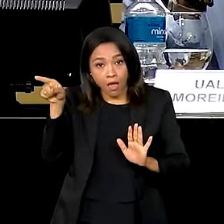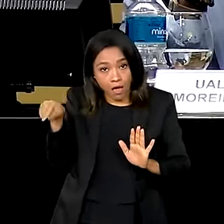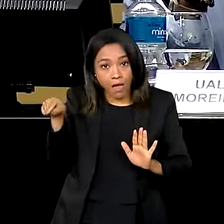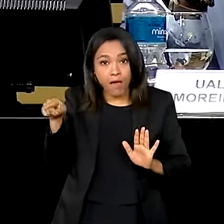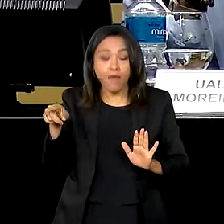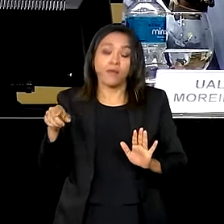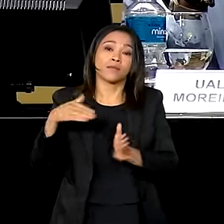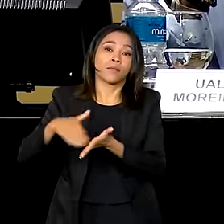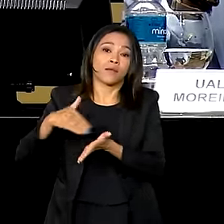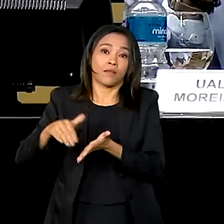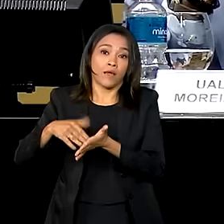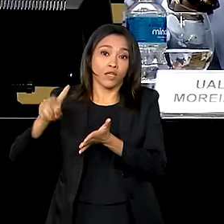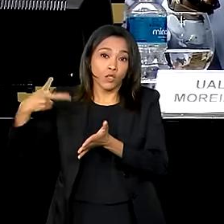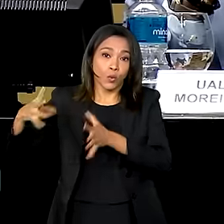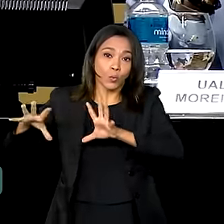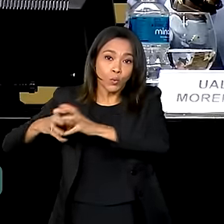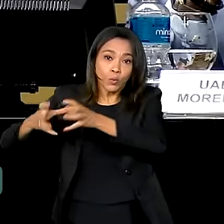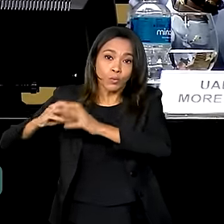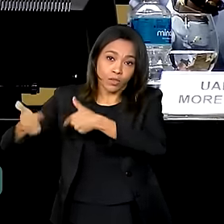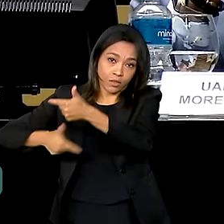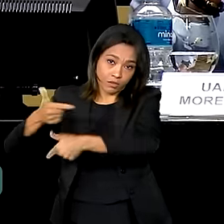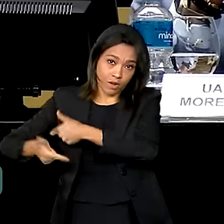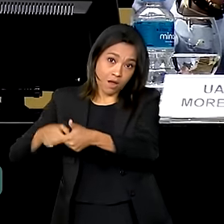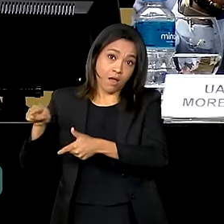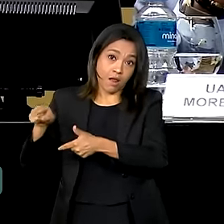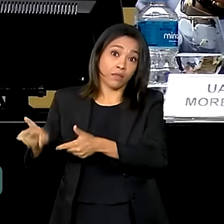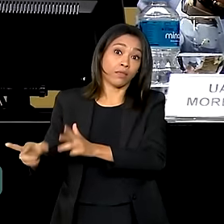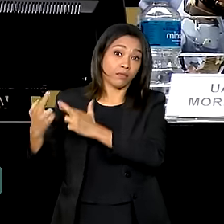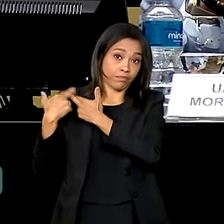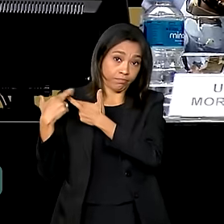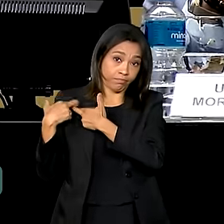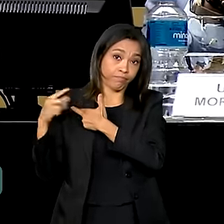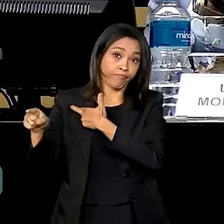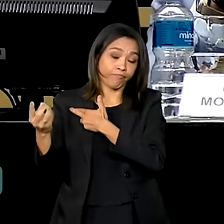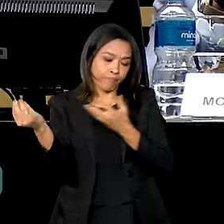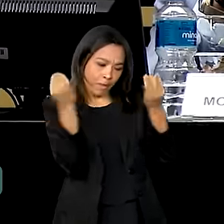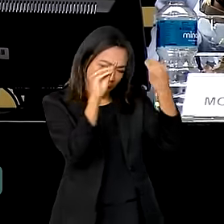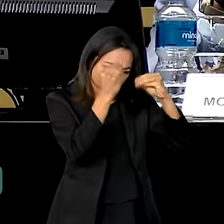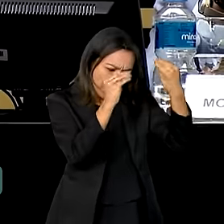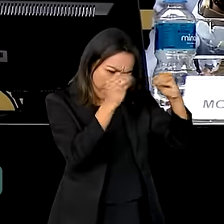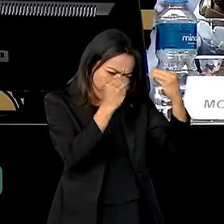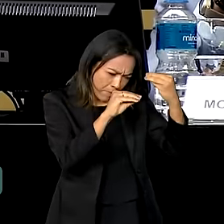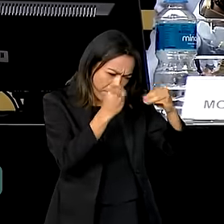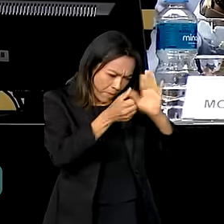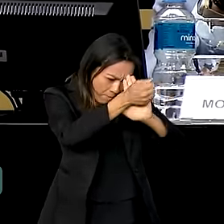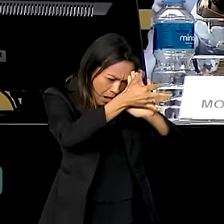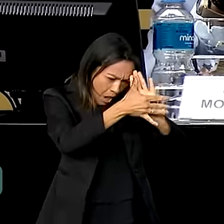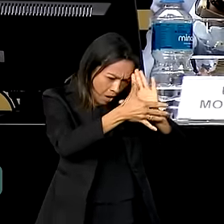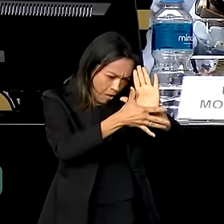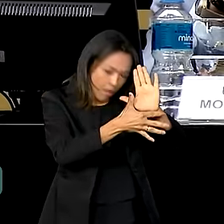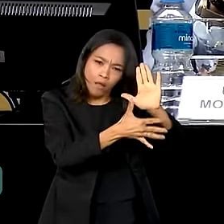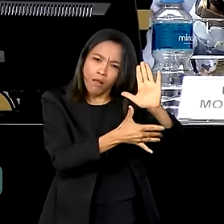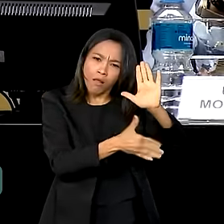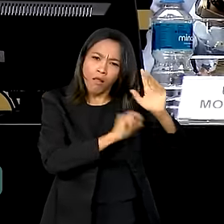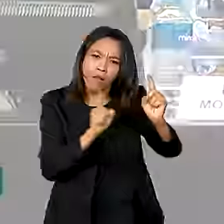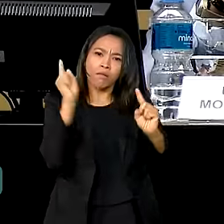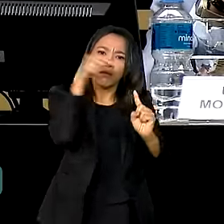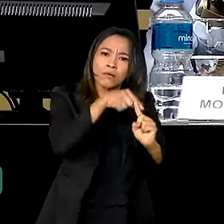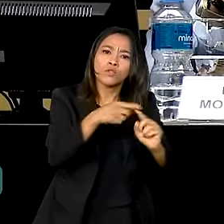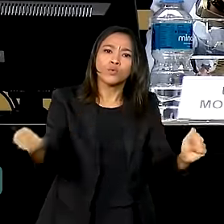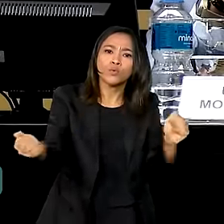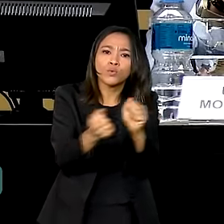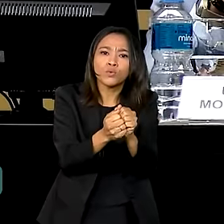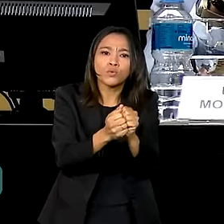equipe e que terá também essa missão, tem essa missão de construir essas diretrizes e metas junto com o setor.